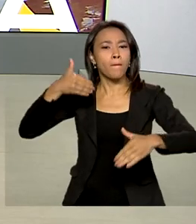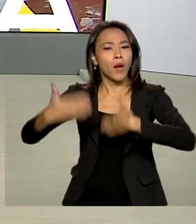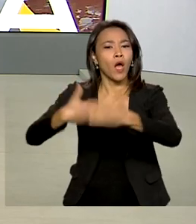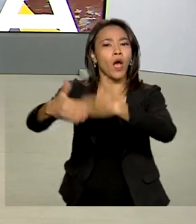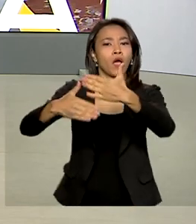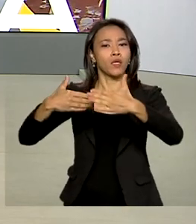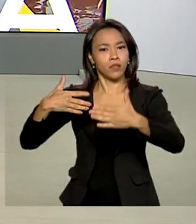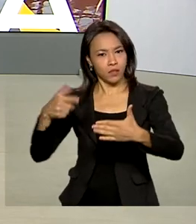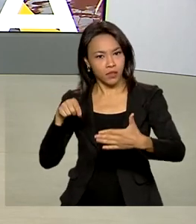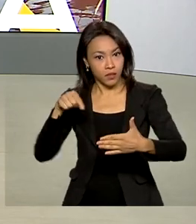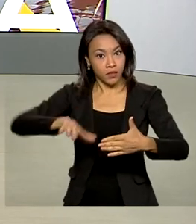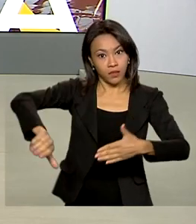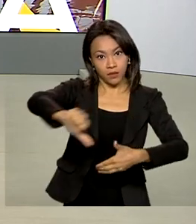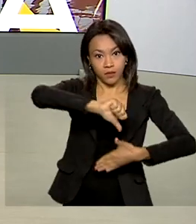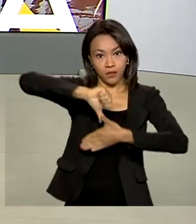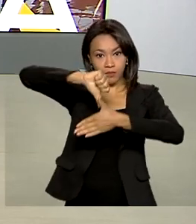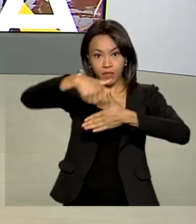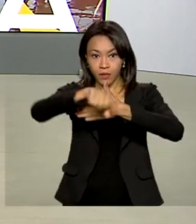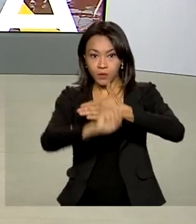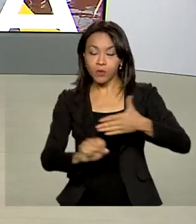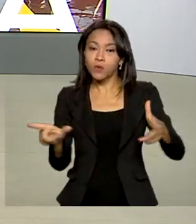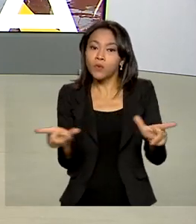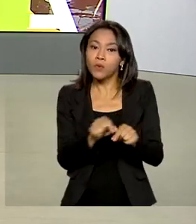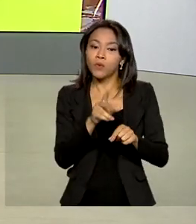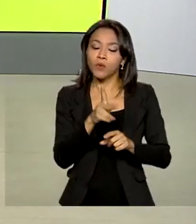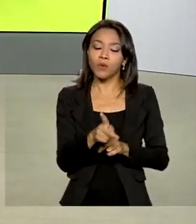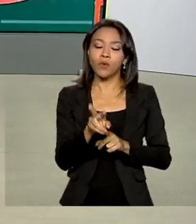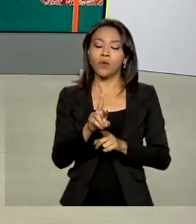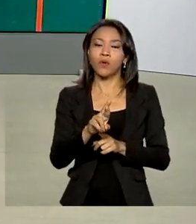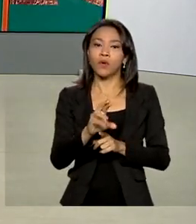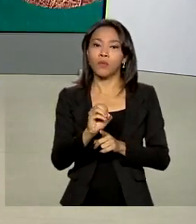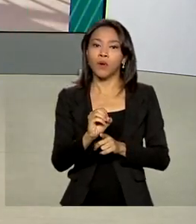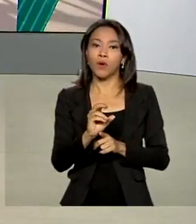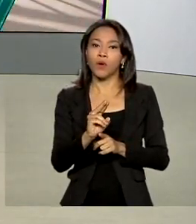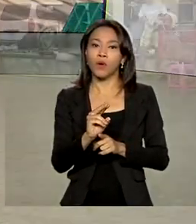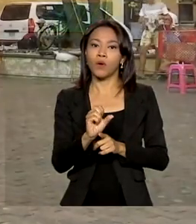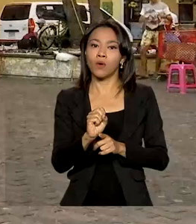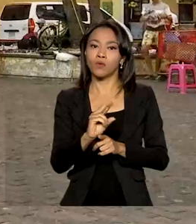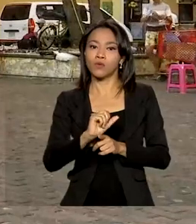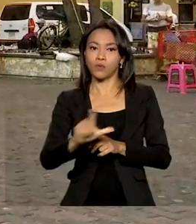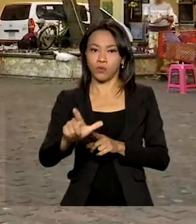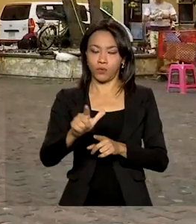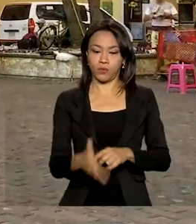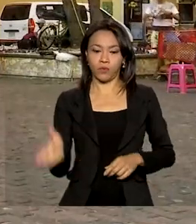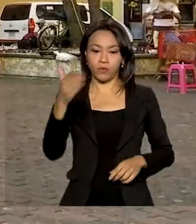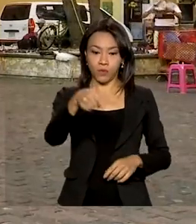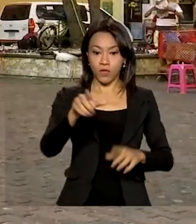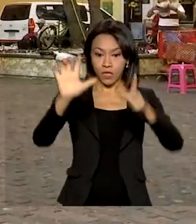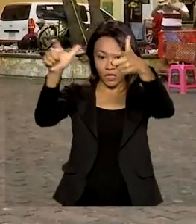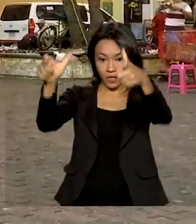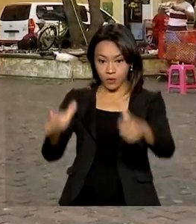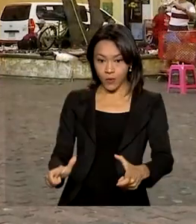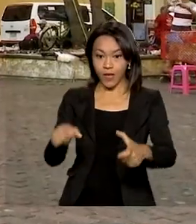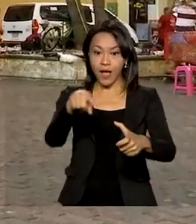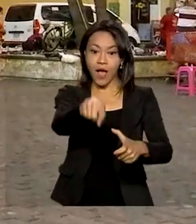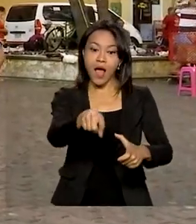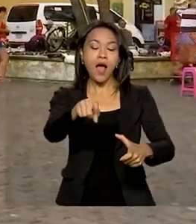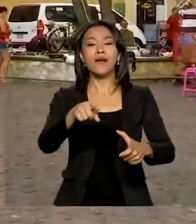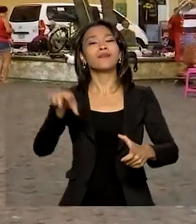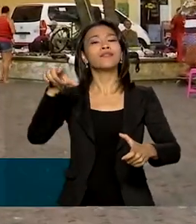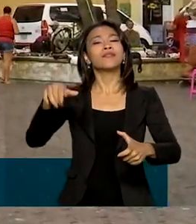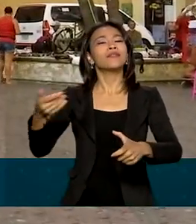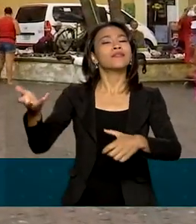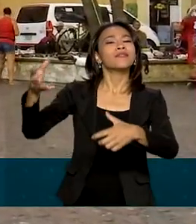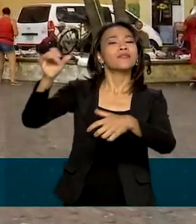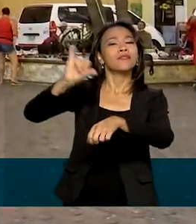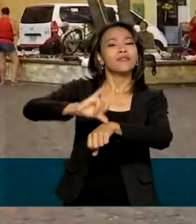Quem tem mais detalhes é a enviada da TV Brasil, Márcia Fernandes. Sede do Império Espanhol nas Américas,